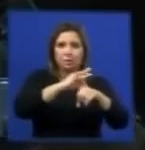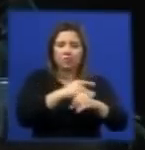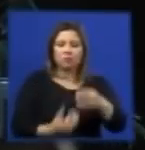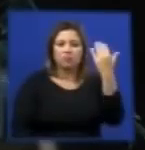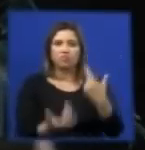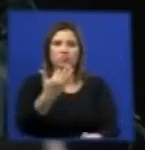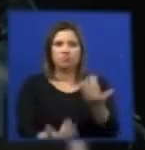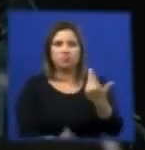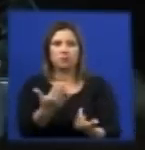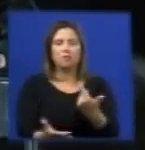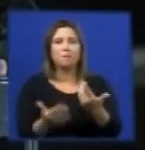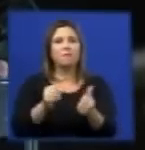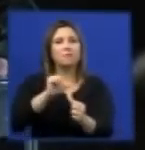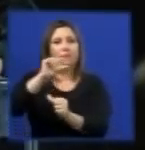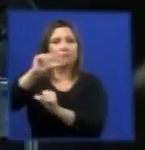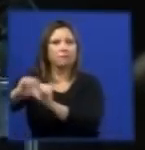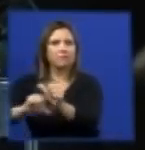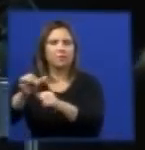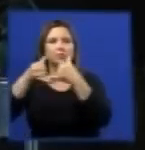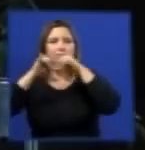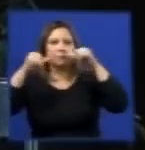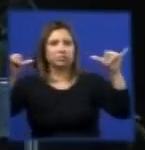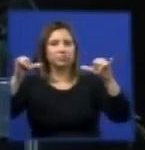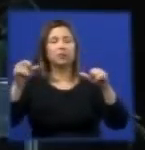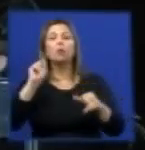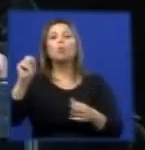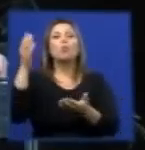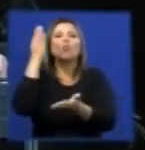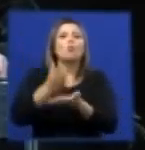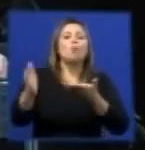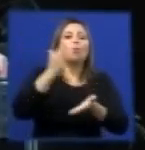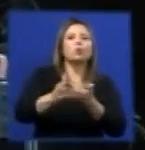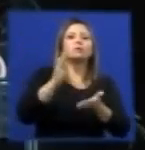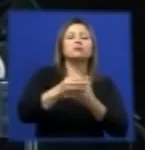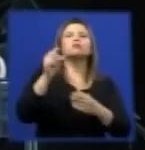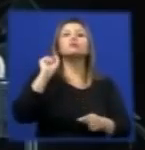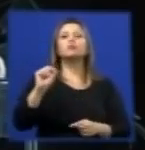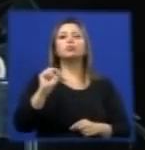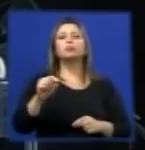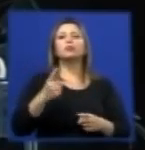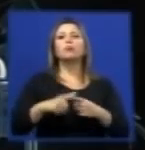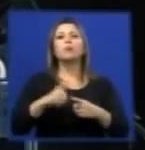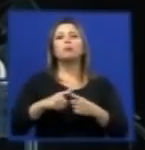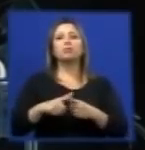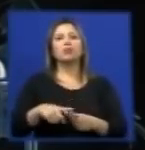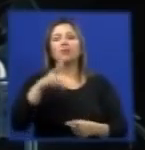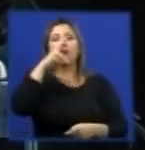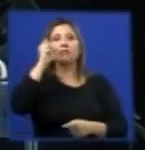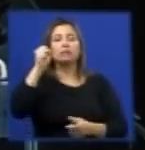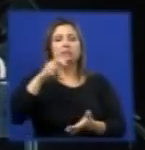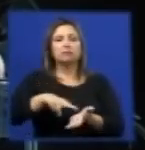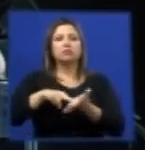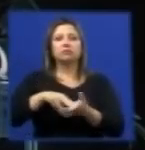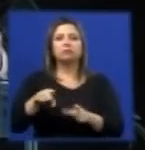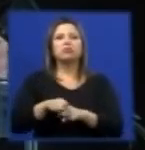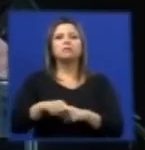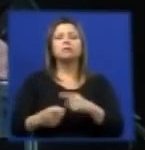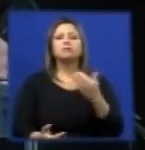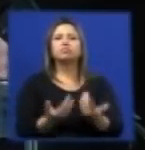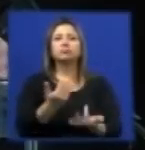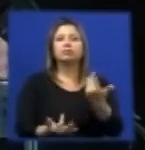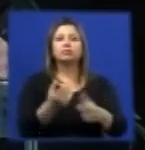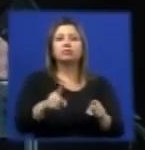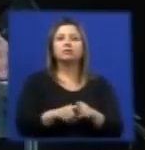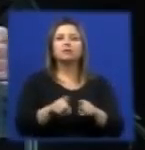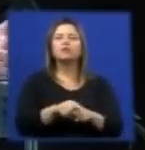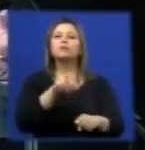obtenção de energia e a matéria inorgânica que não é destruída nesse processo pela sua alta resistência é transformada em material